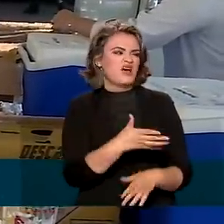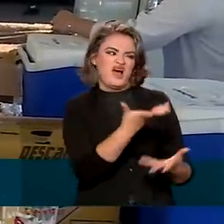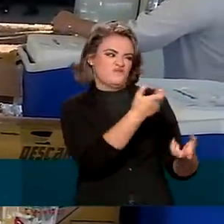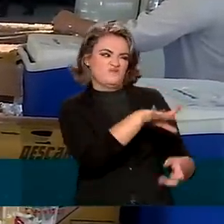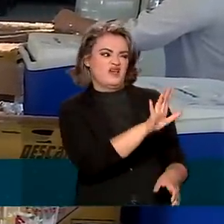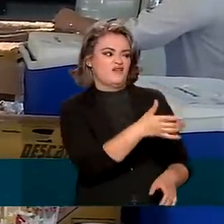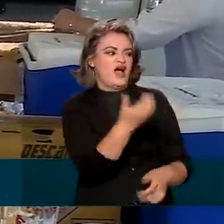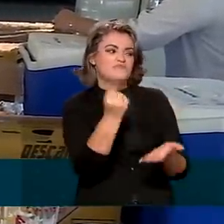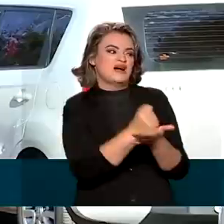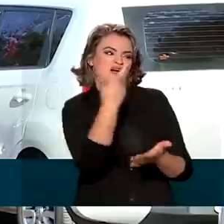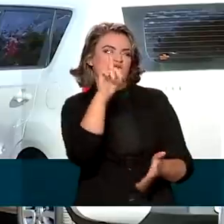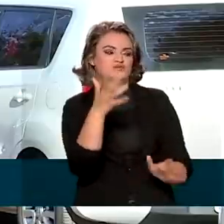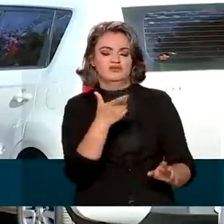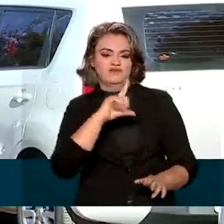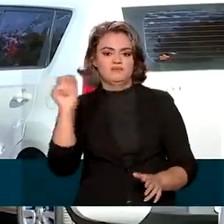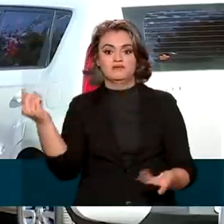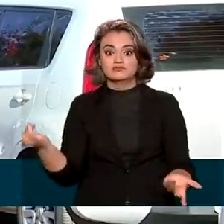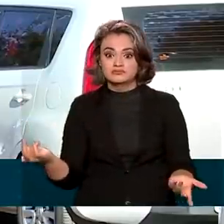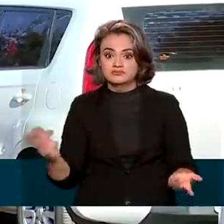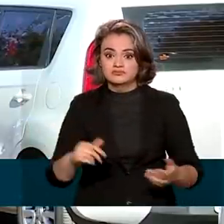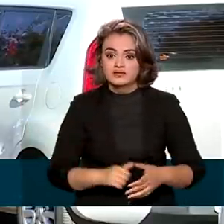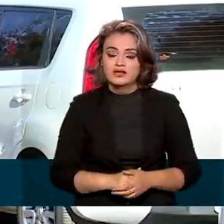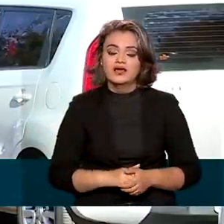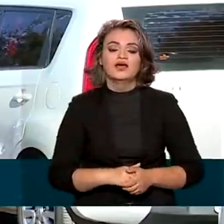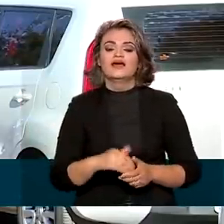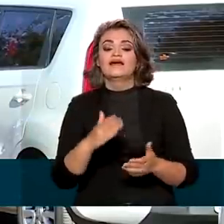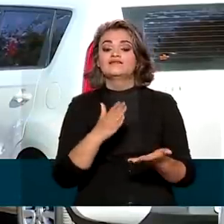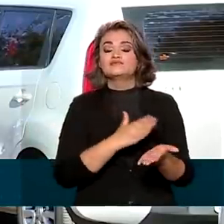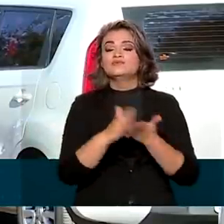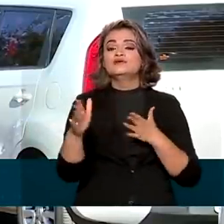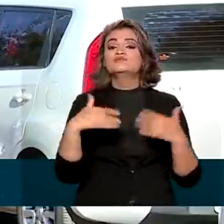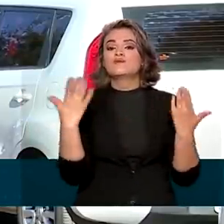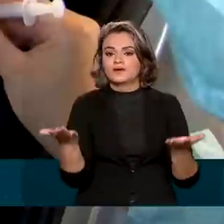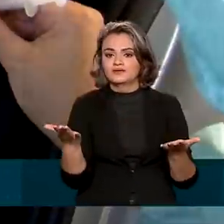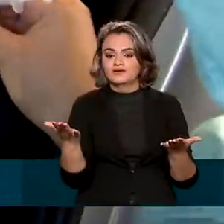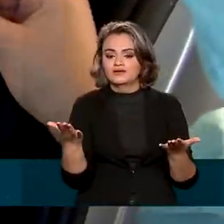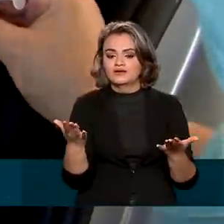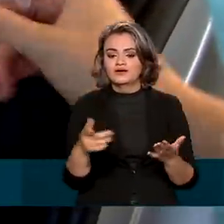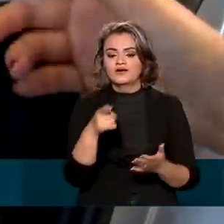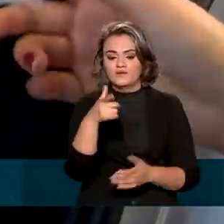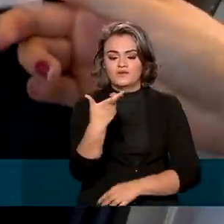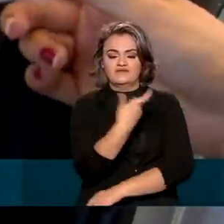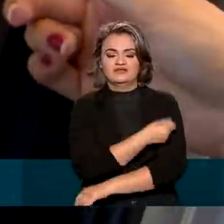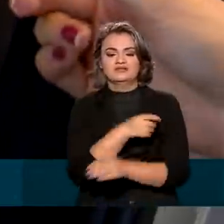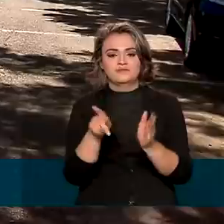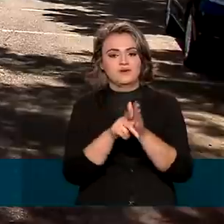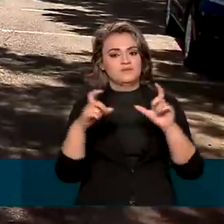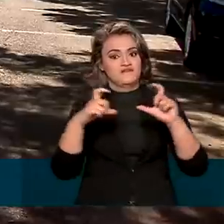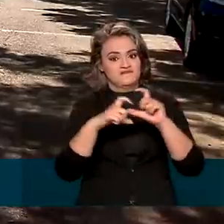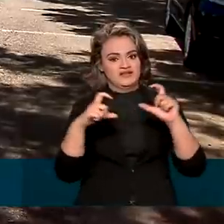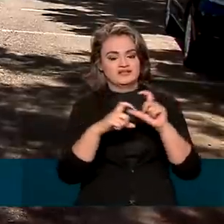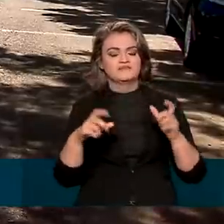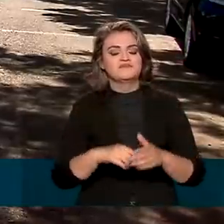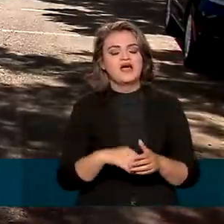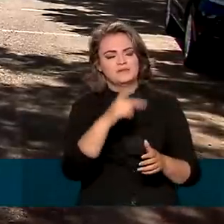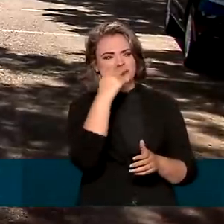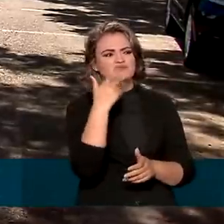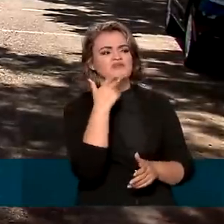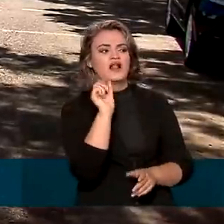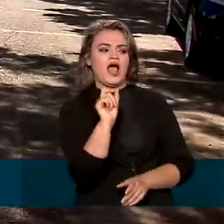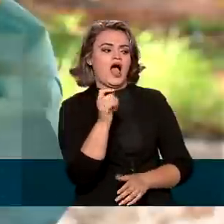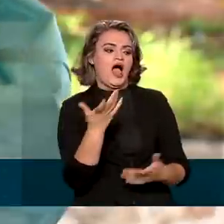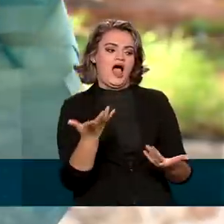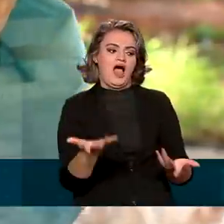vacina, porque não tem a marca que elas querem. A prática começou a ser identificada com a chegada da vacina da Pfizer. Entre os motivos alegados,